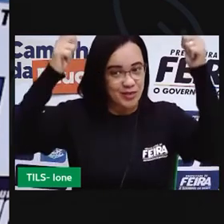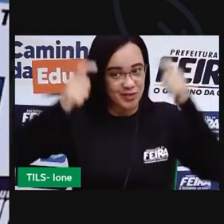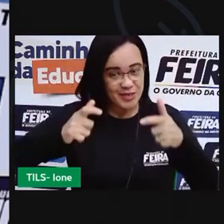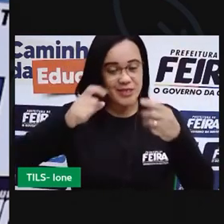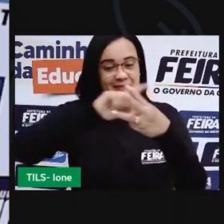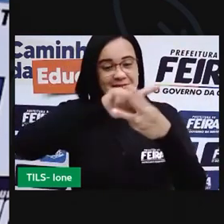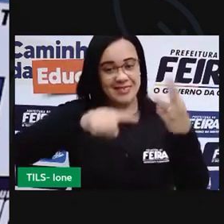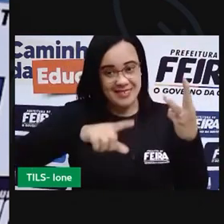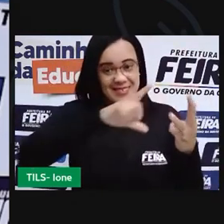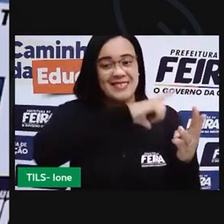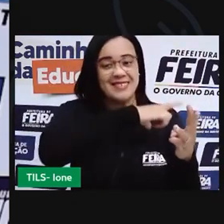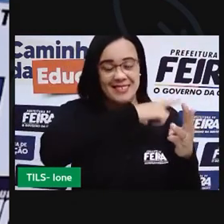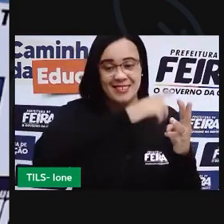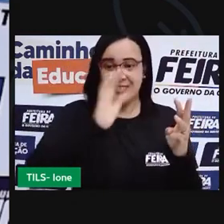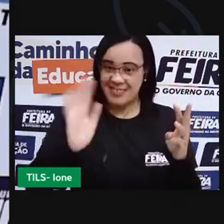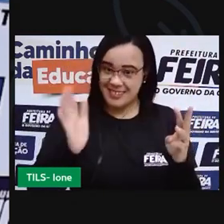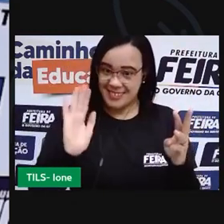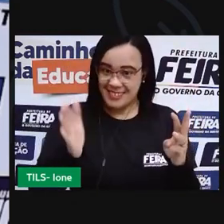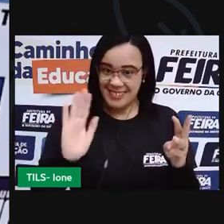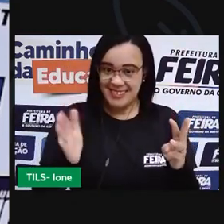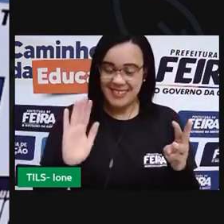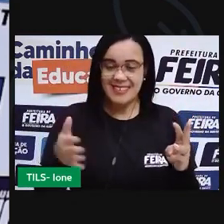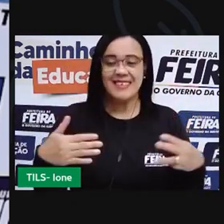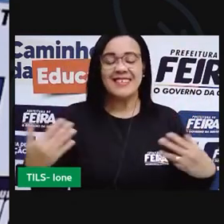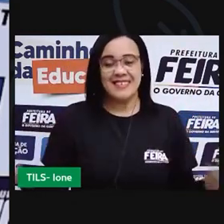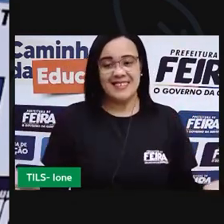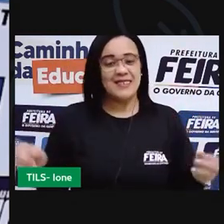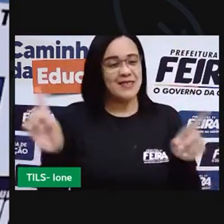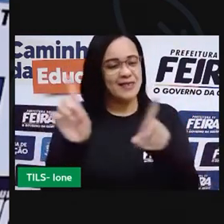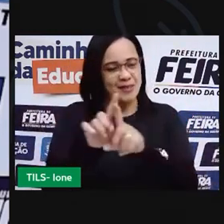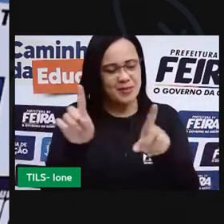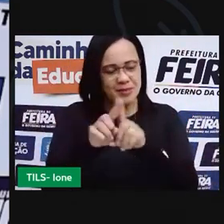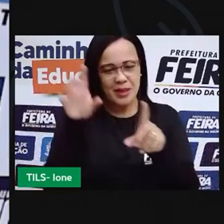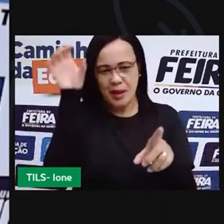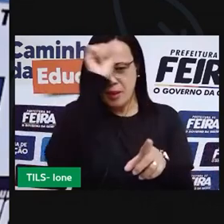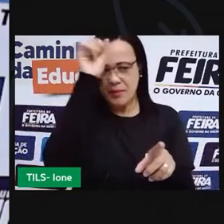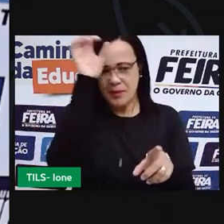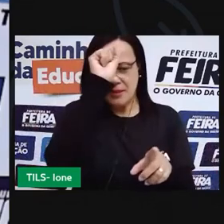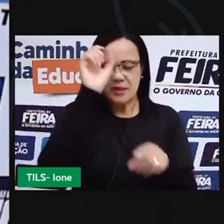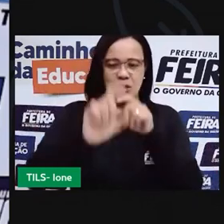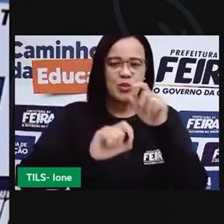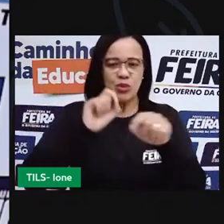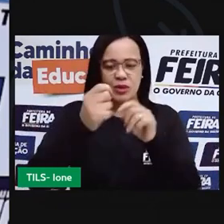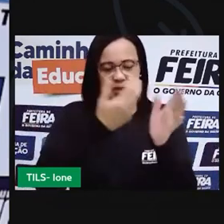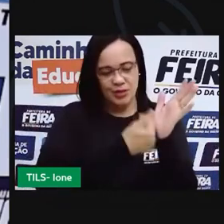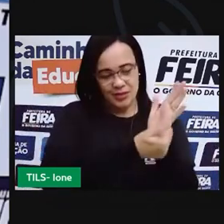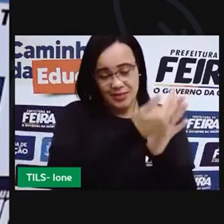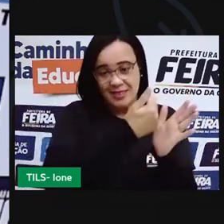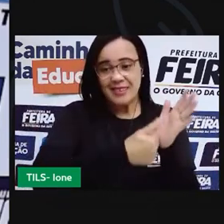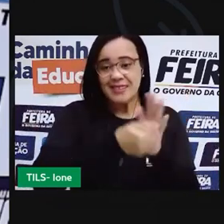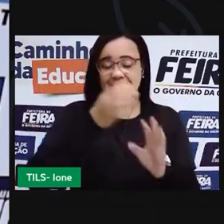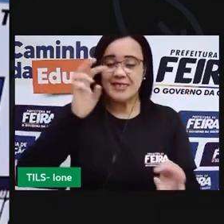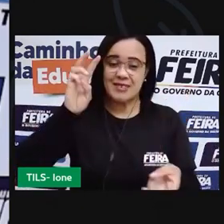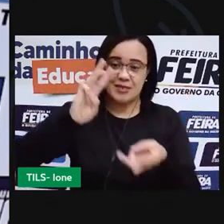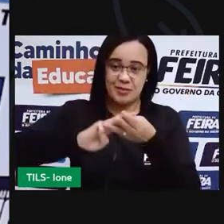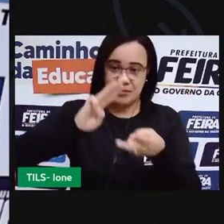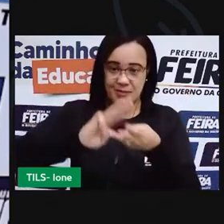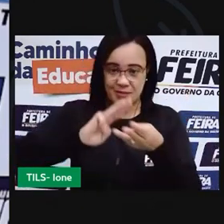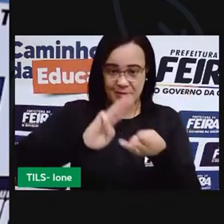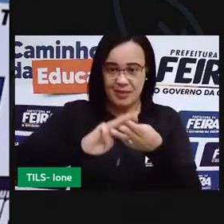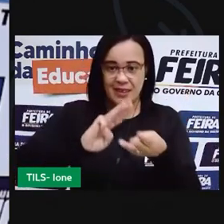pontas já também aprendemos a fazer o desenho a representação